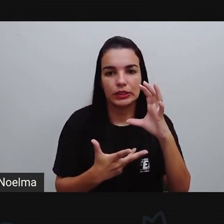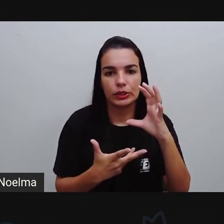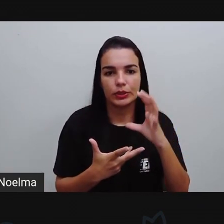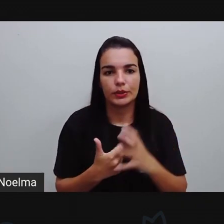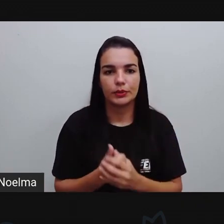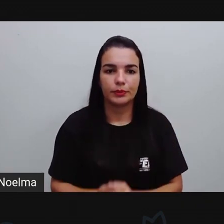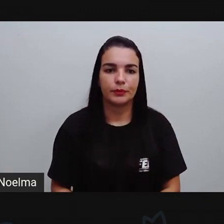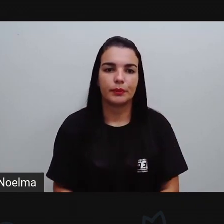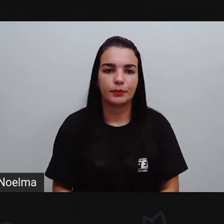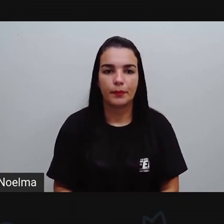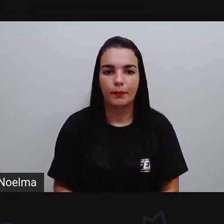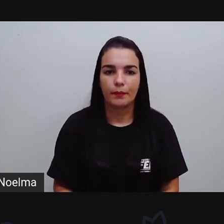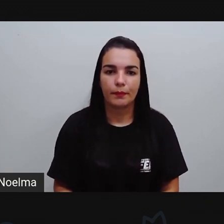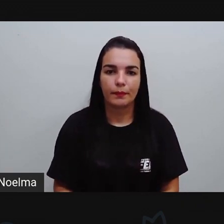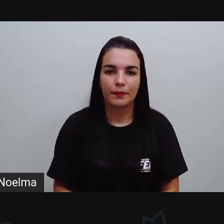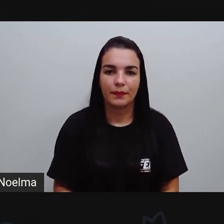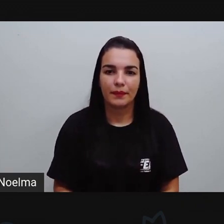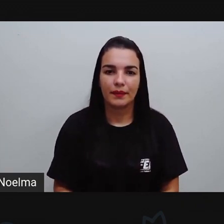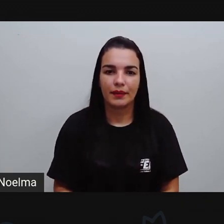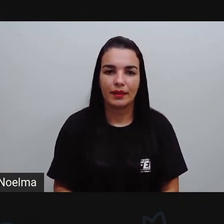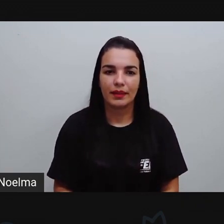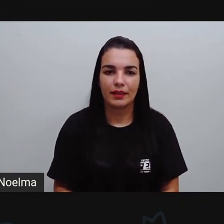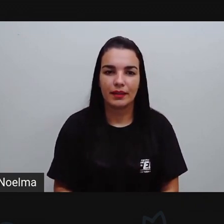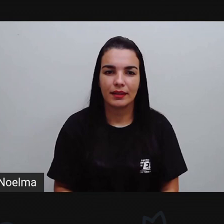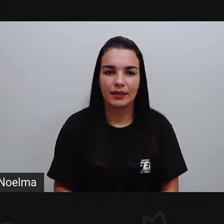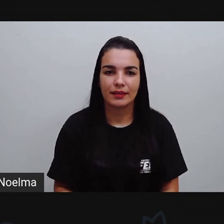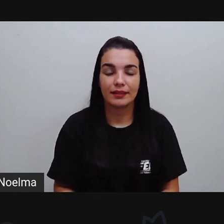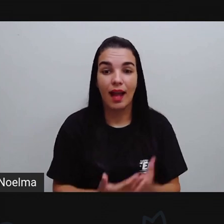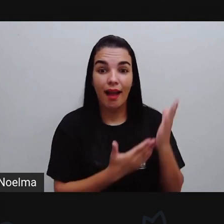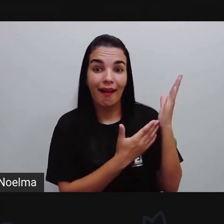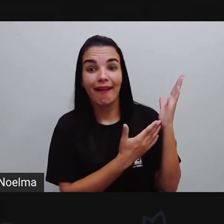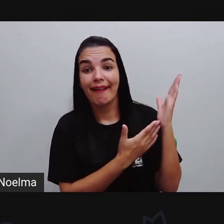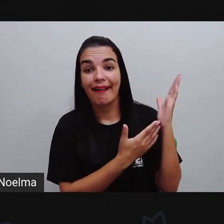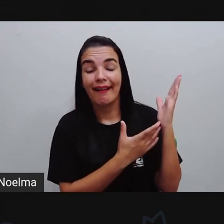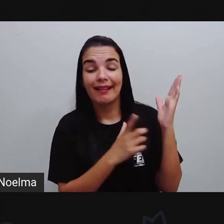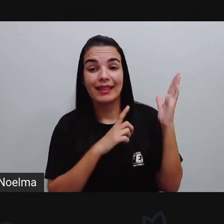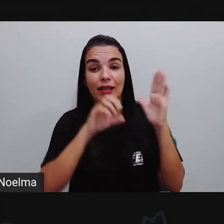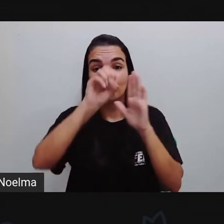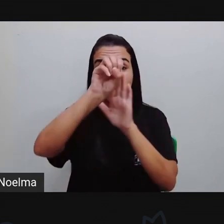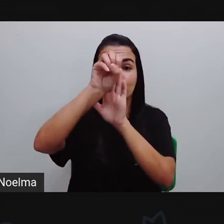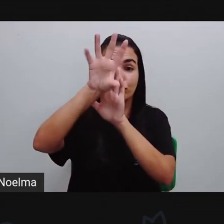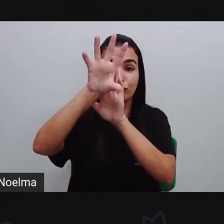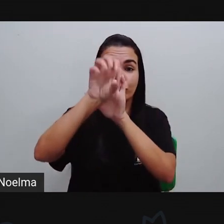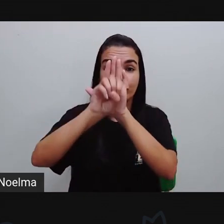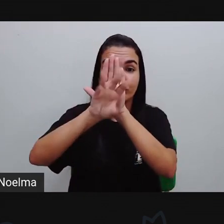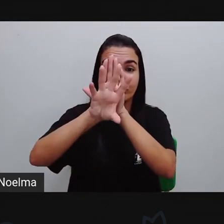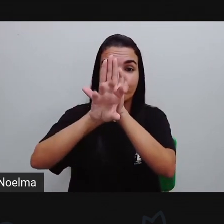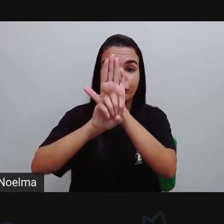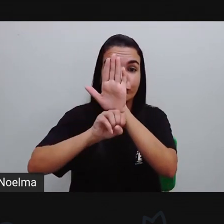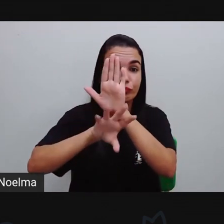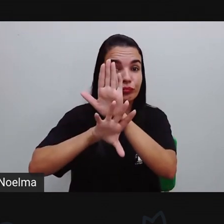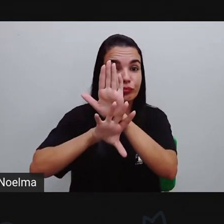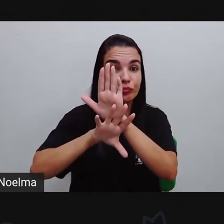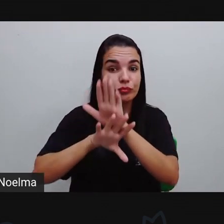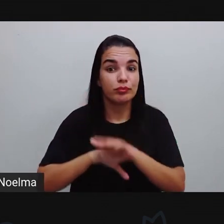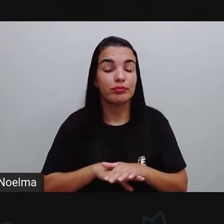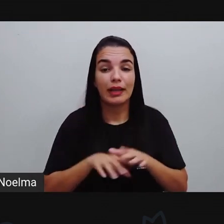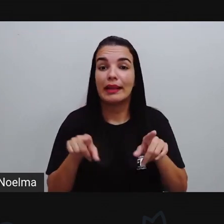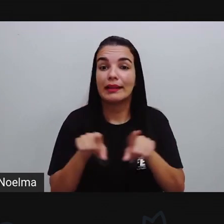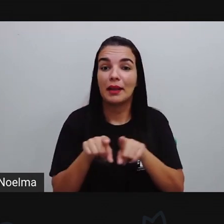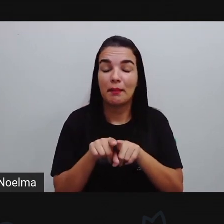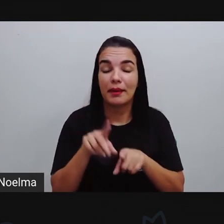possuir. E aí, quando a gente vê lá o semáforo, né? O semáforo também que vai lembrar aí